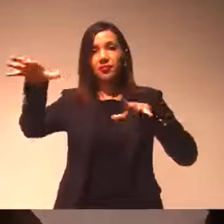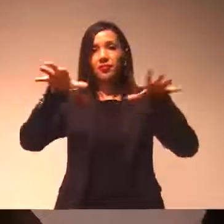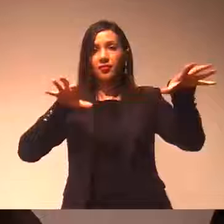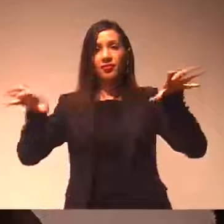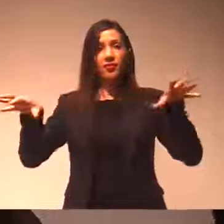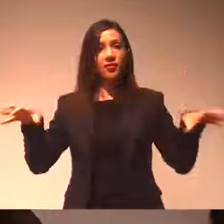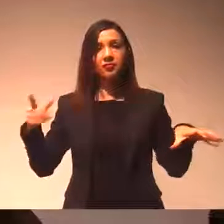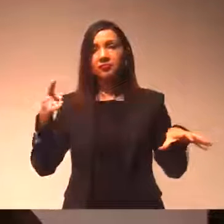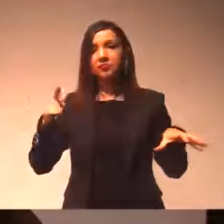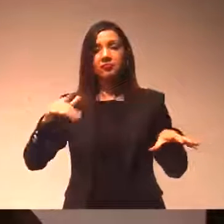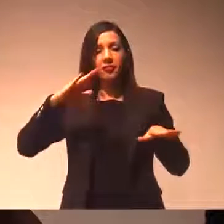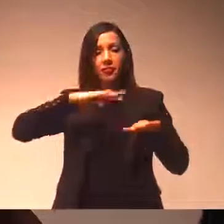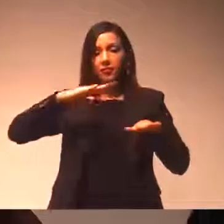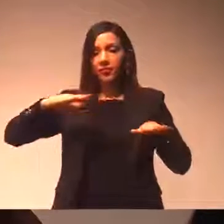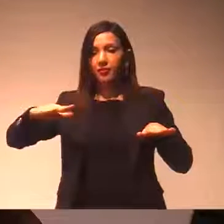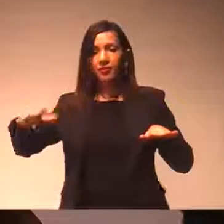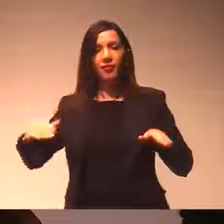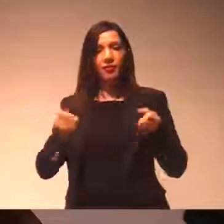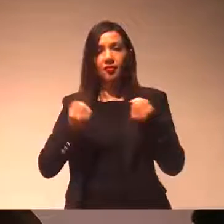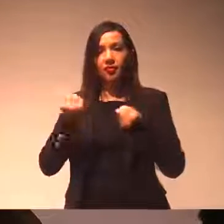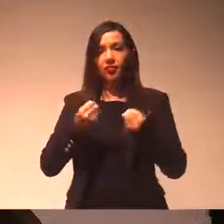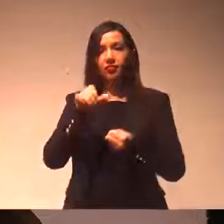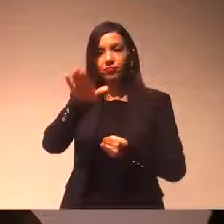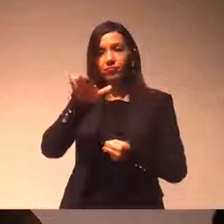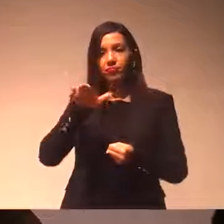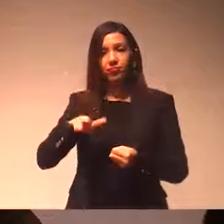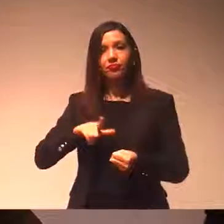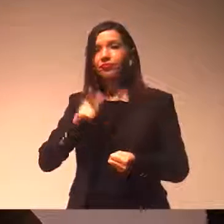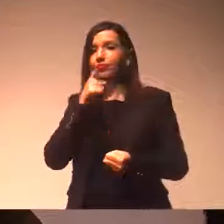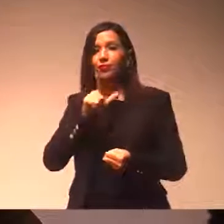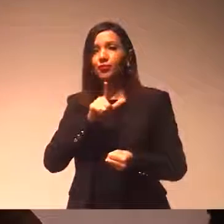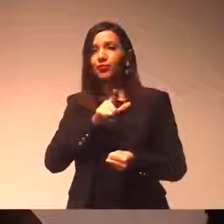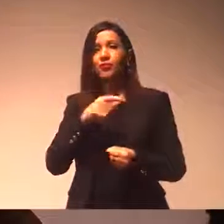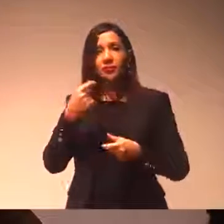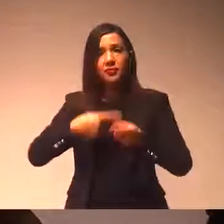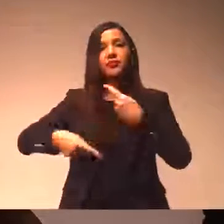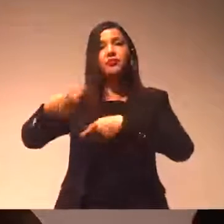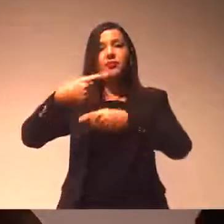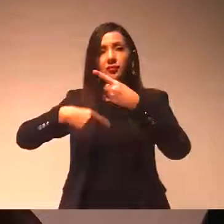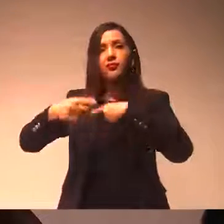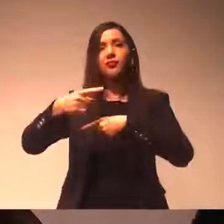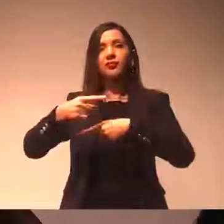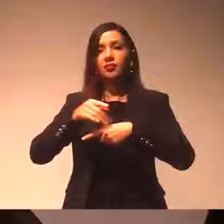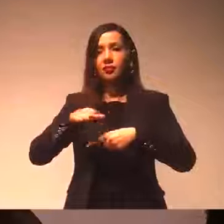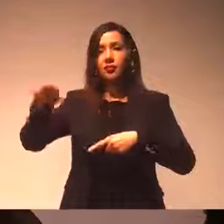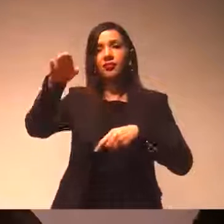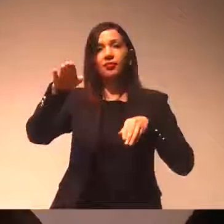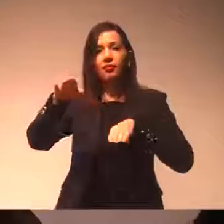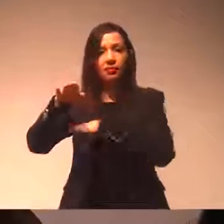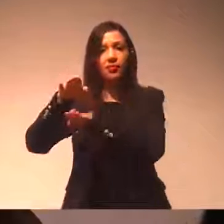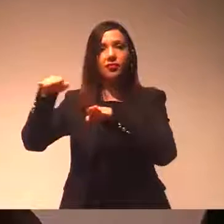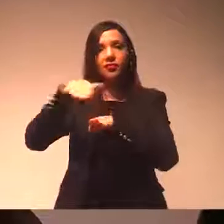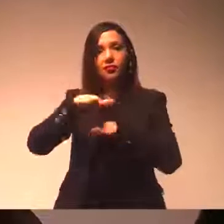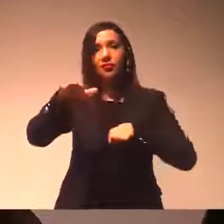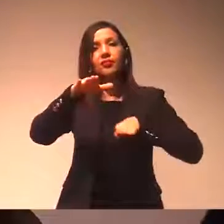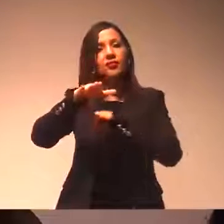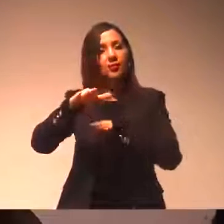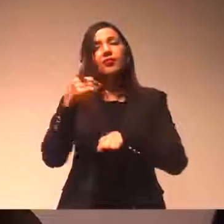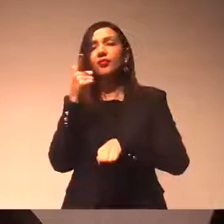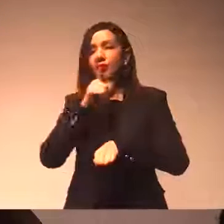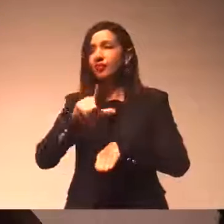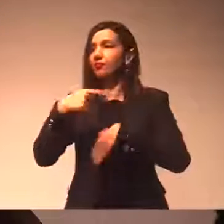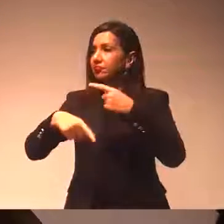tem mais onde parar, onde estacionar, que precisa garantir a rotatividade. Ela pode ser feita através de uma PPP, ou mesmo através da